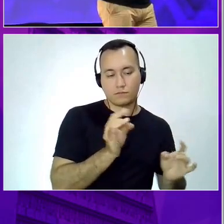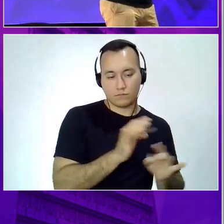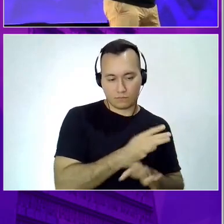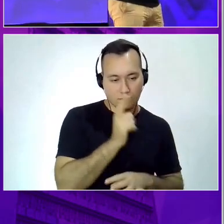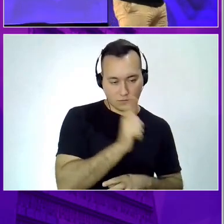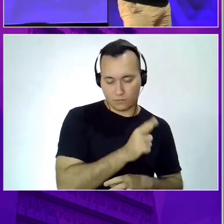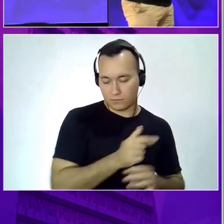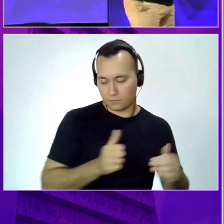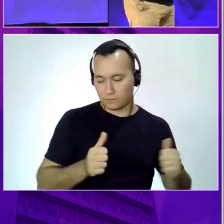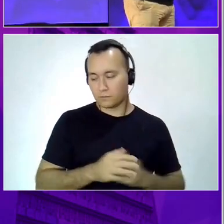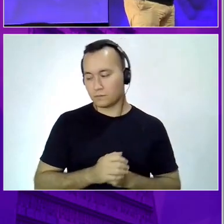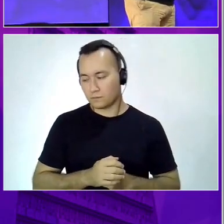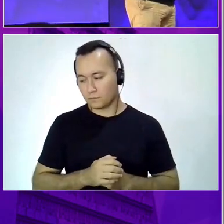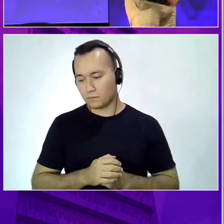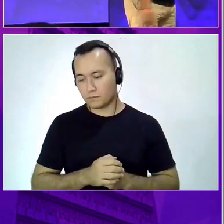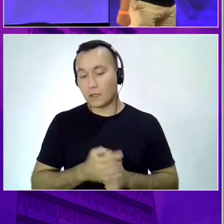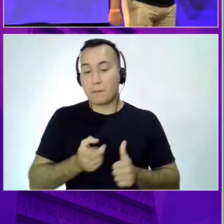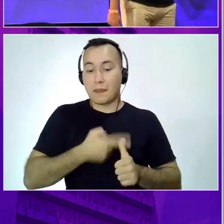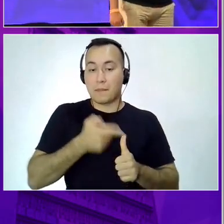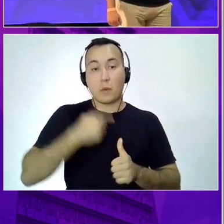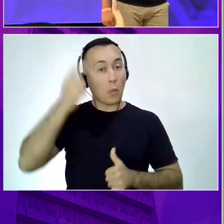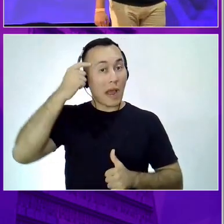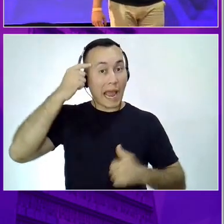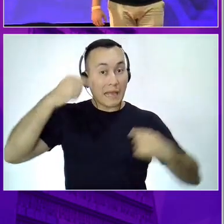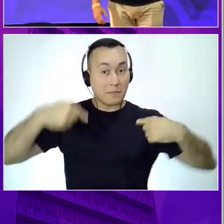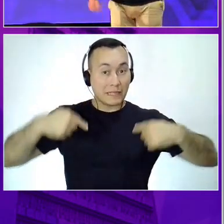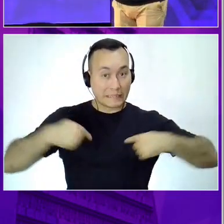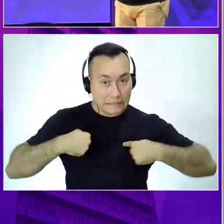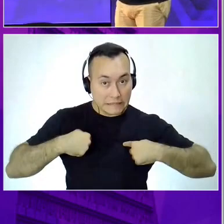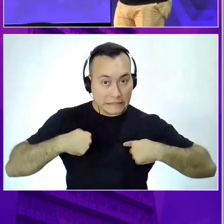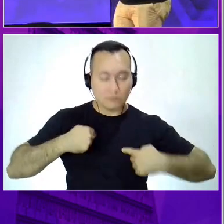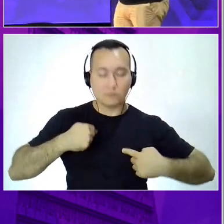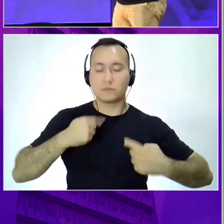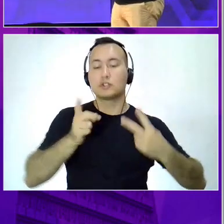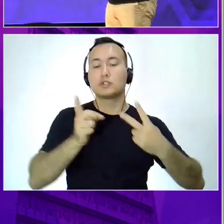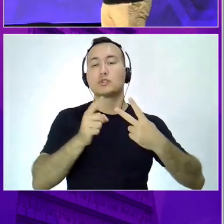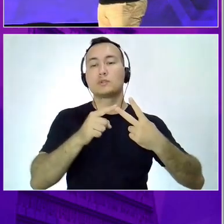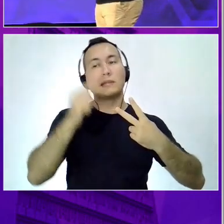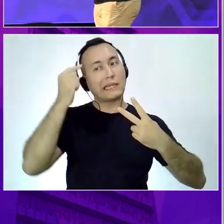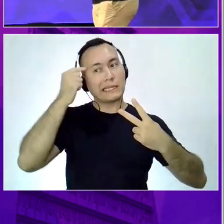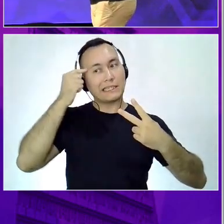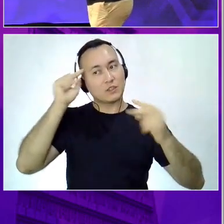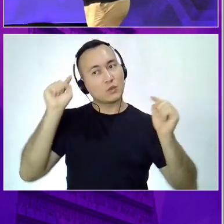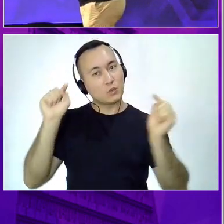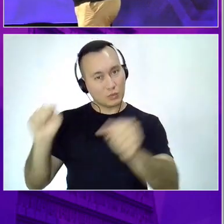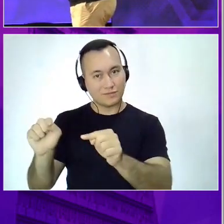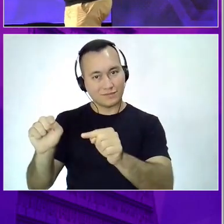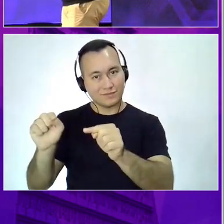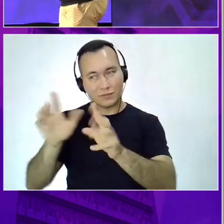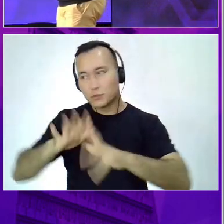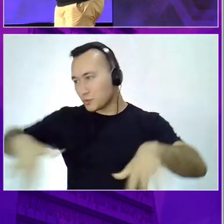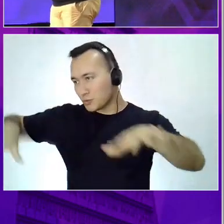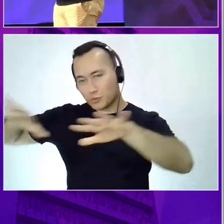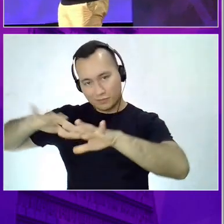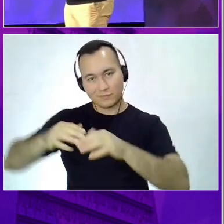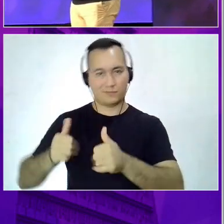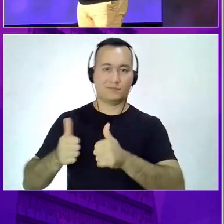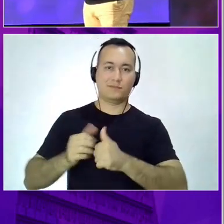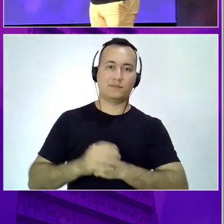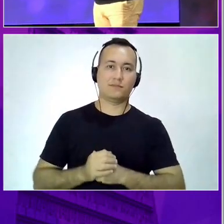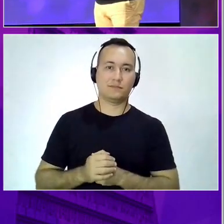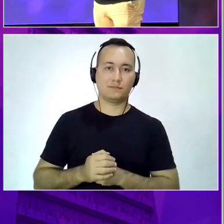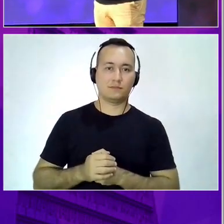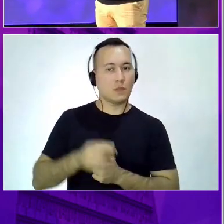Depois, para os outros. Então seja mais egoísta aqui nesse lado com as suas prioridades porque você já se